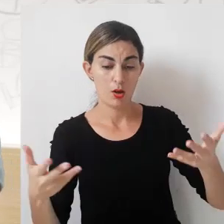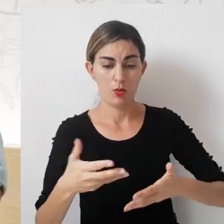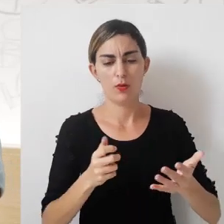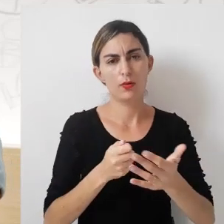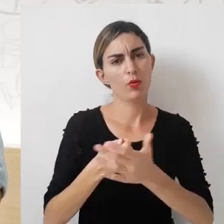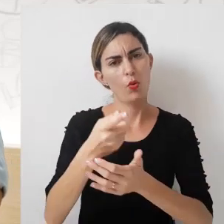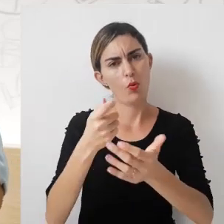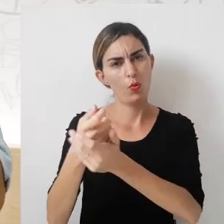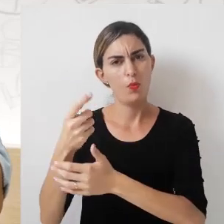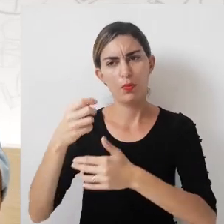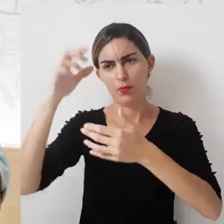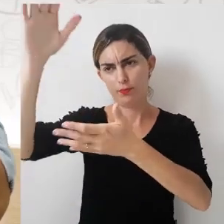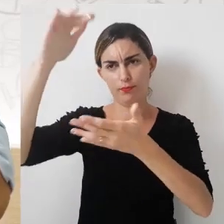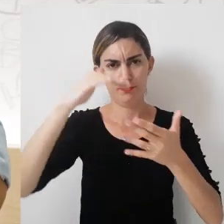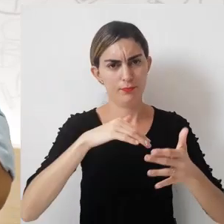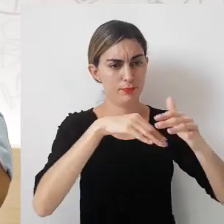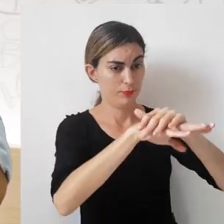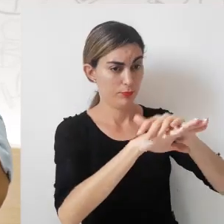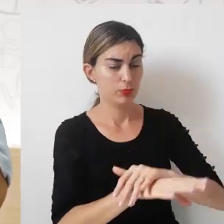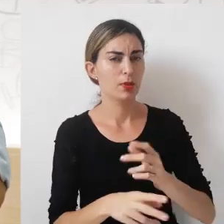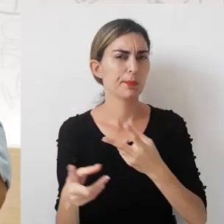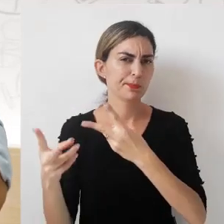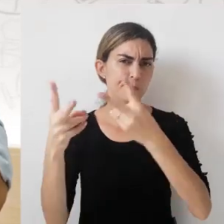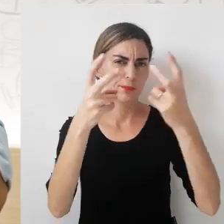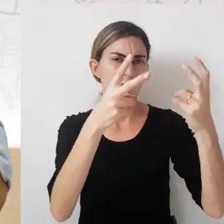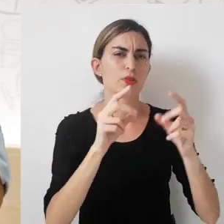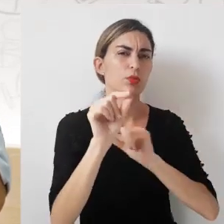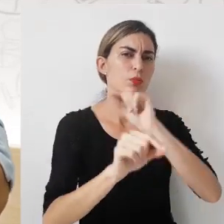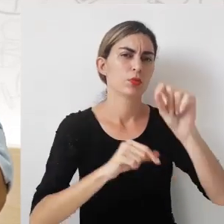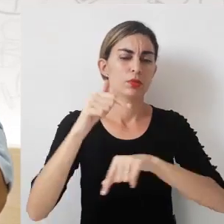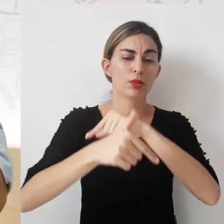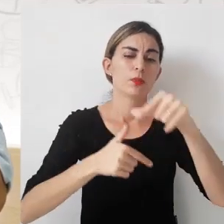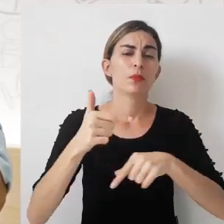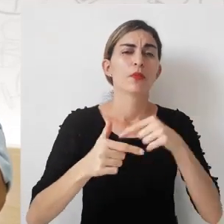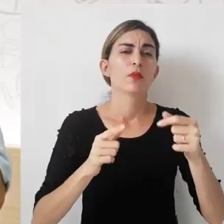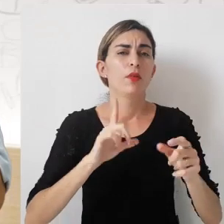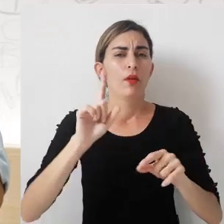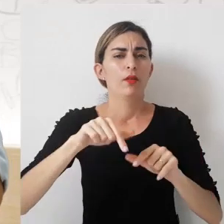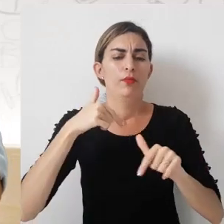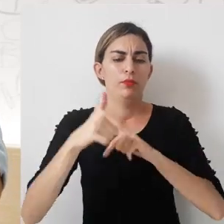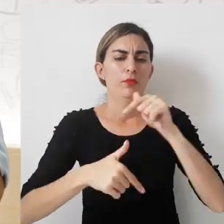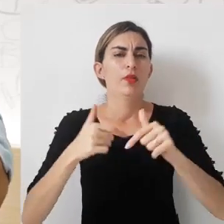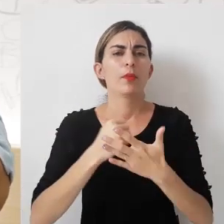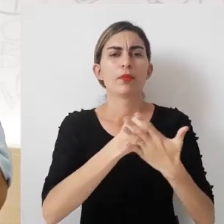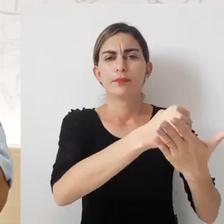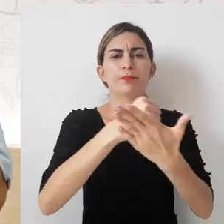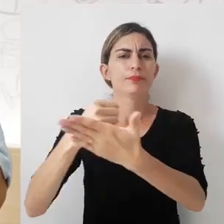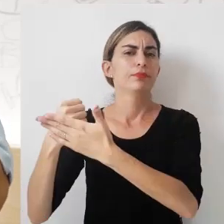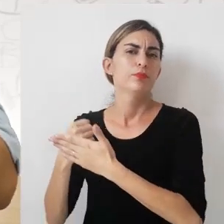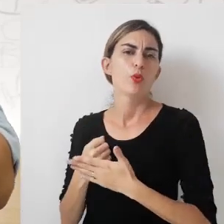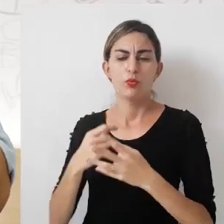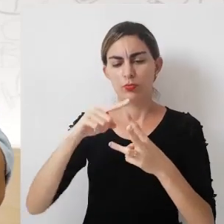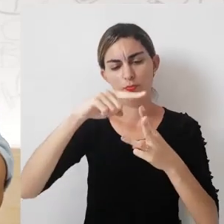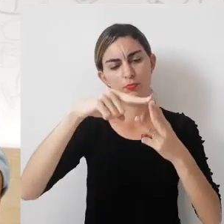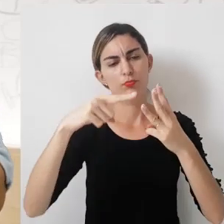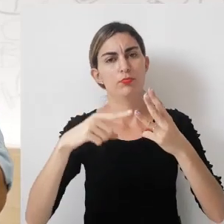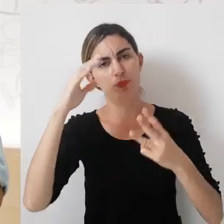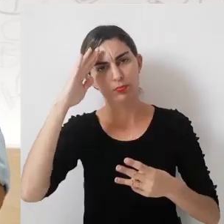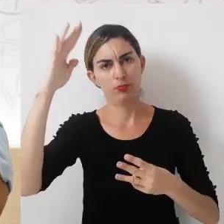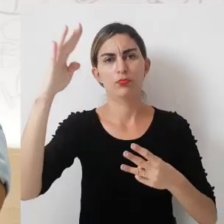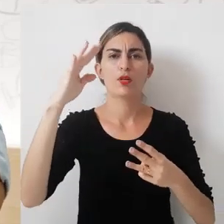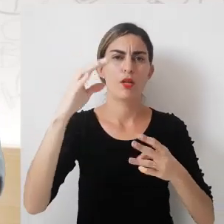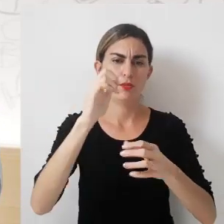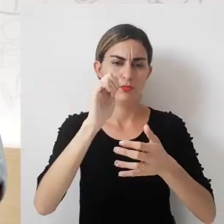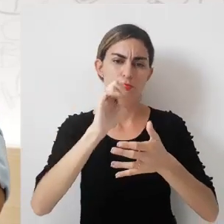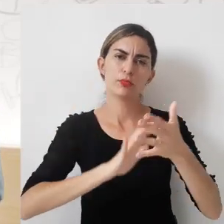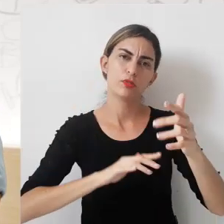parte de compras e estoques. Então, percebam que essas atividades são atividades de apoio às três principais